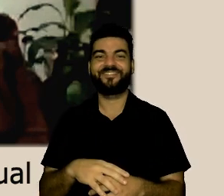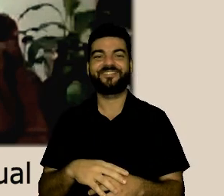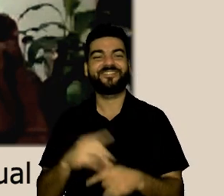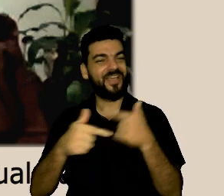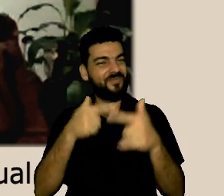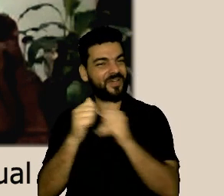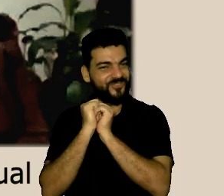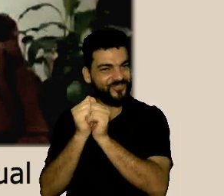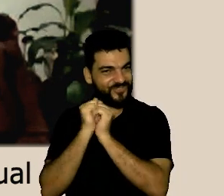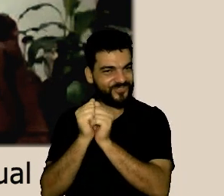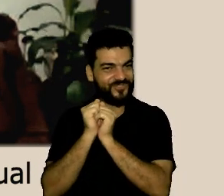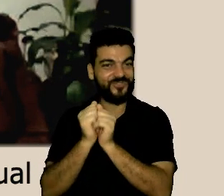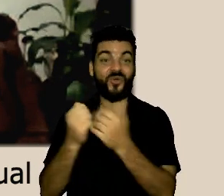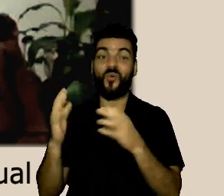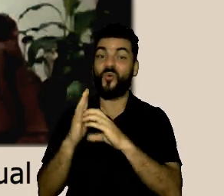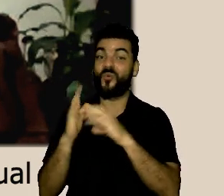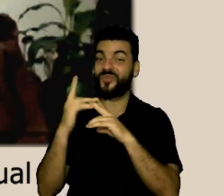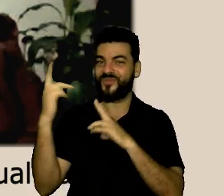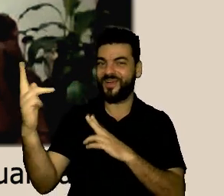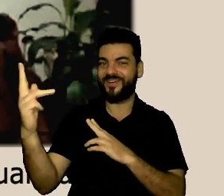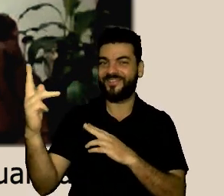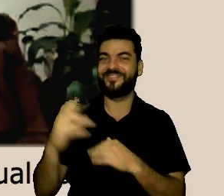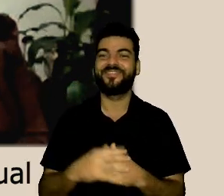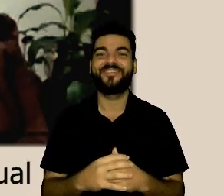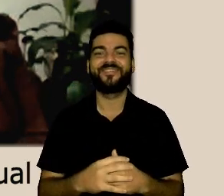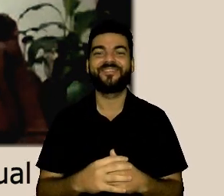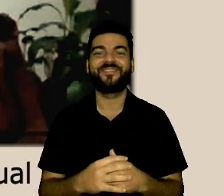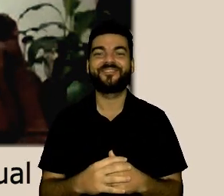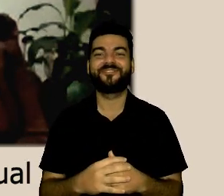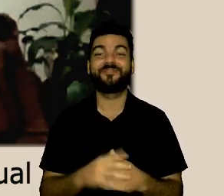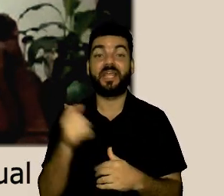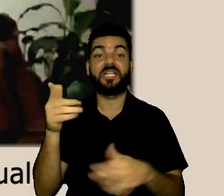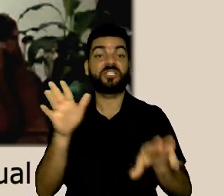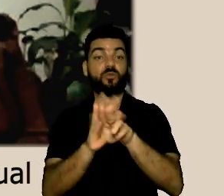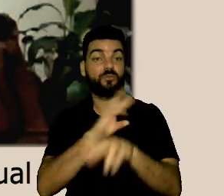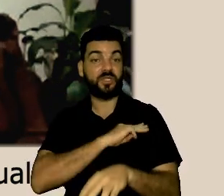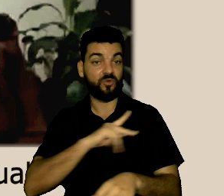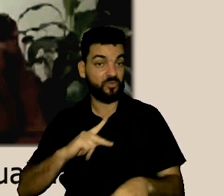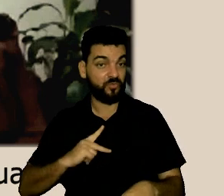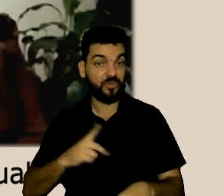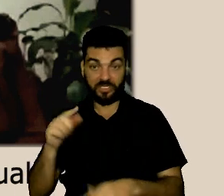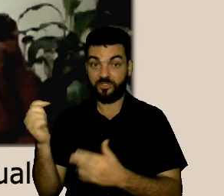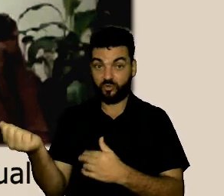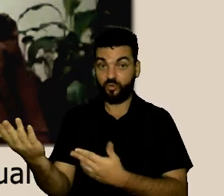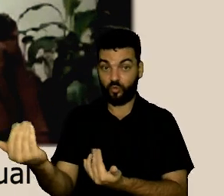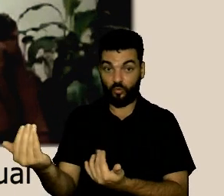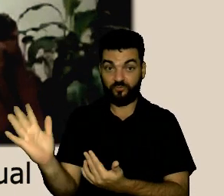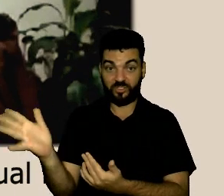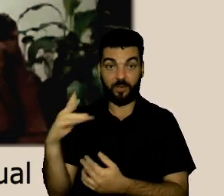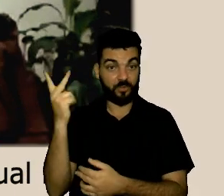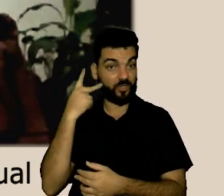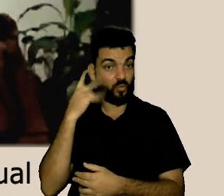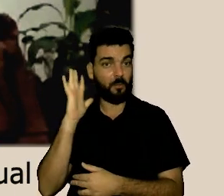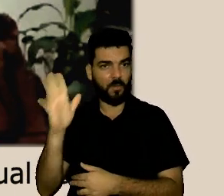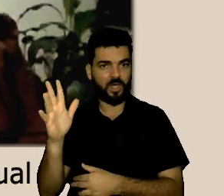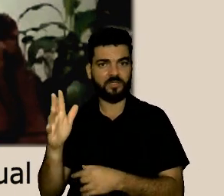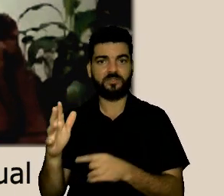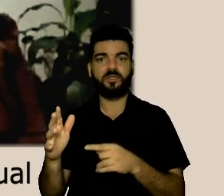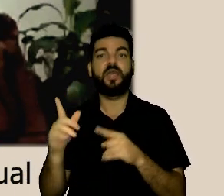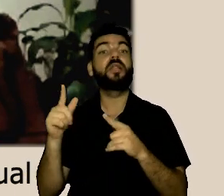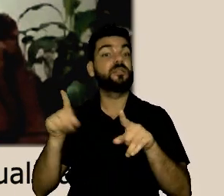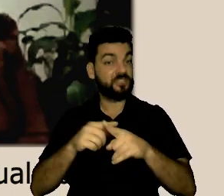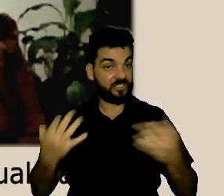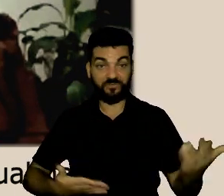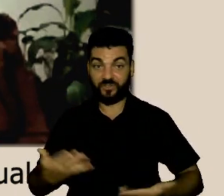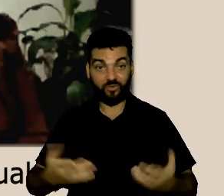concurso é uma pessoa que chegou no Ministério Público muito novo como procurador mas ele também era servidor